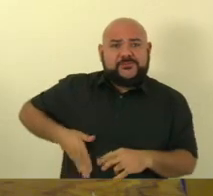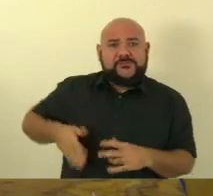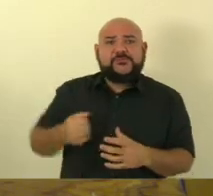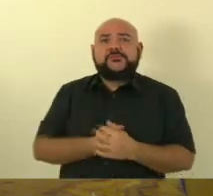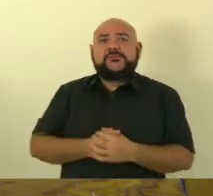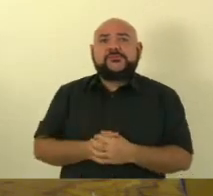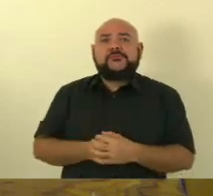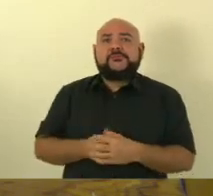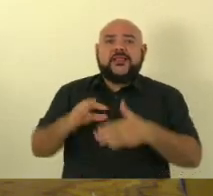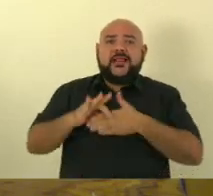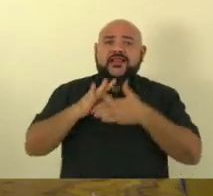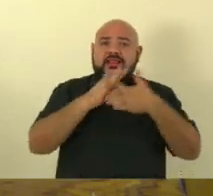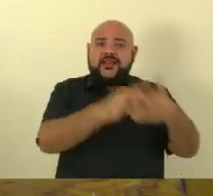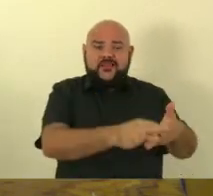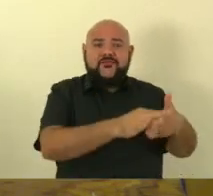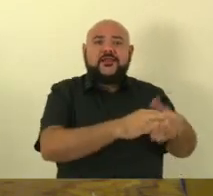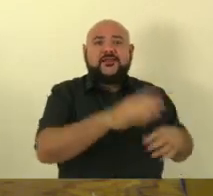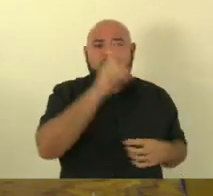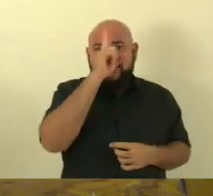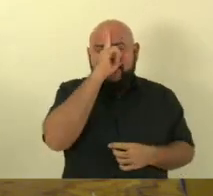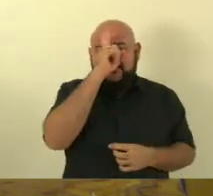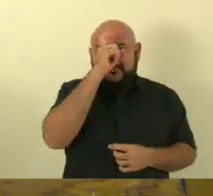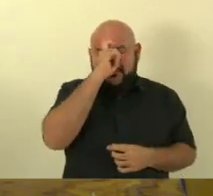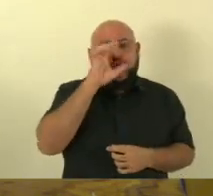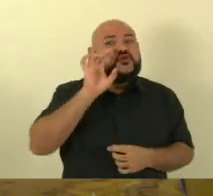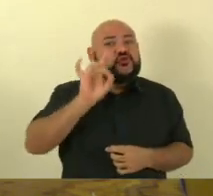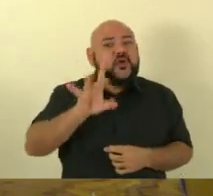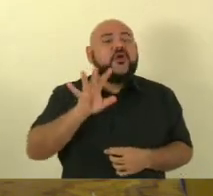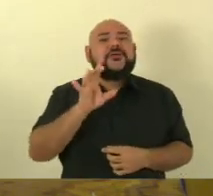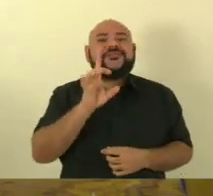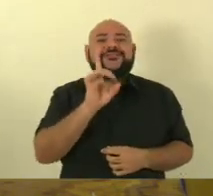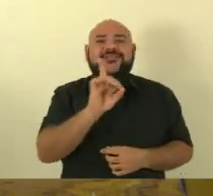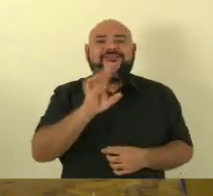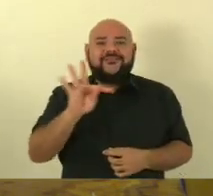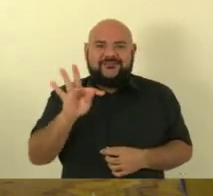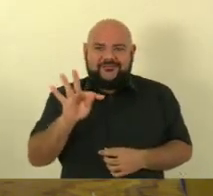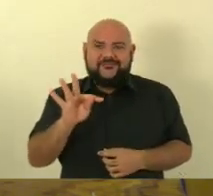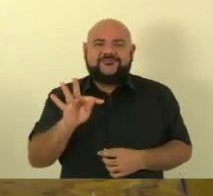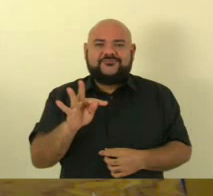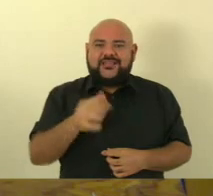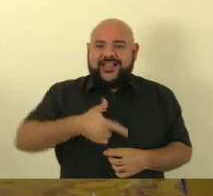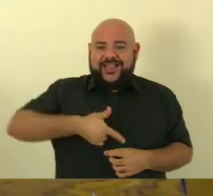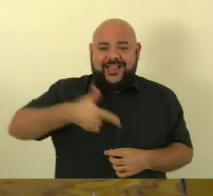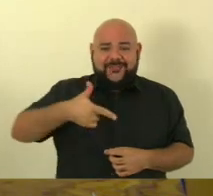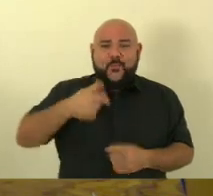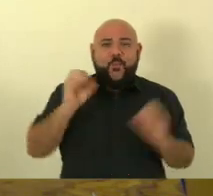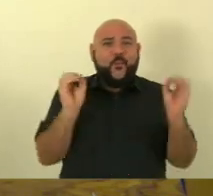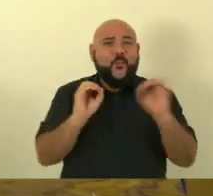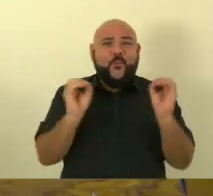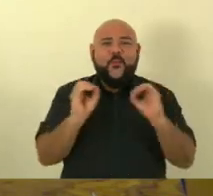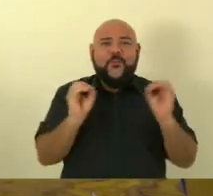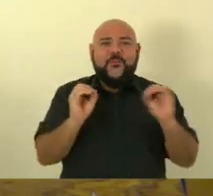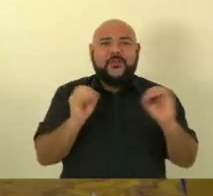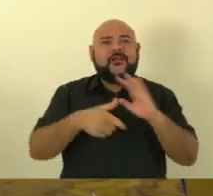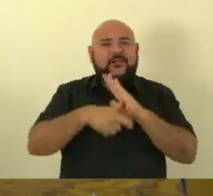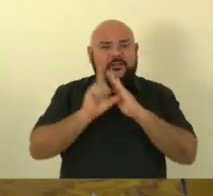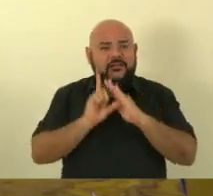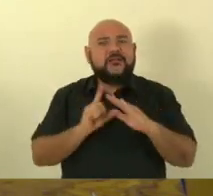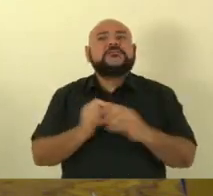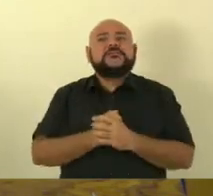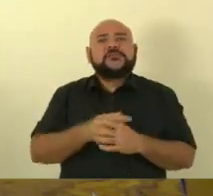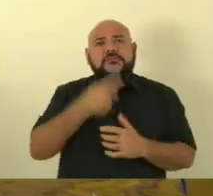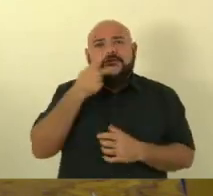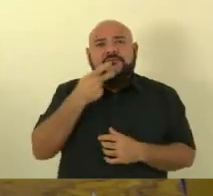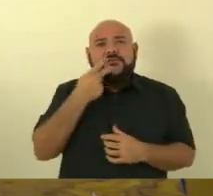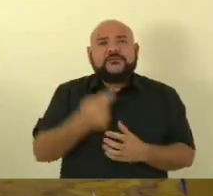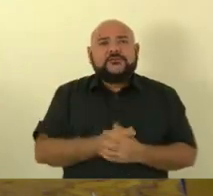escoltado somente por DTs desarmados o que é um perigo muito grande já tivemos falando aqui anteriormente de um